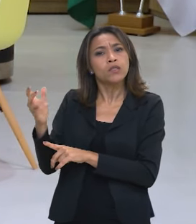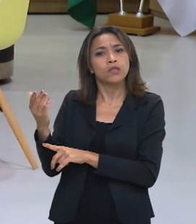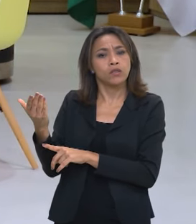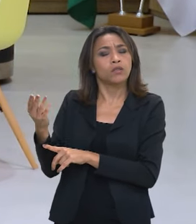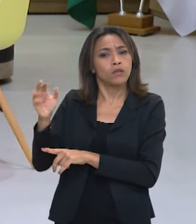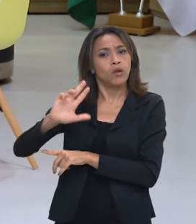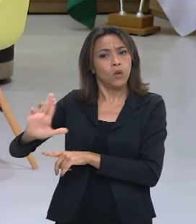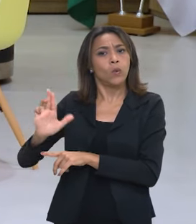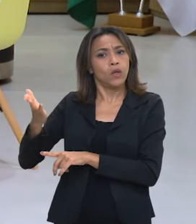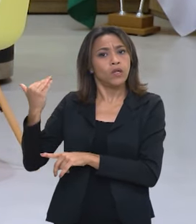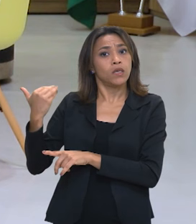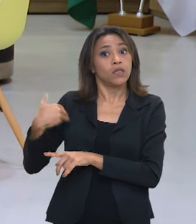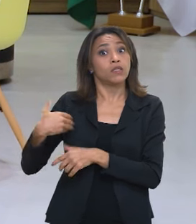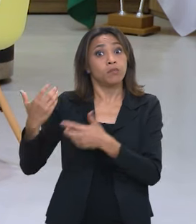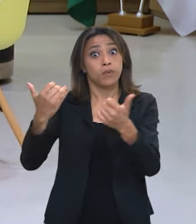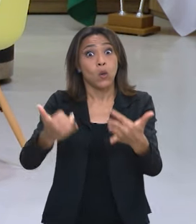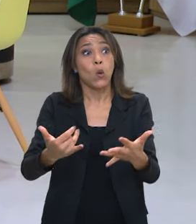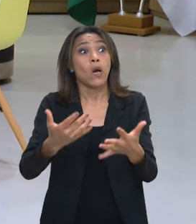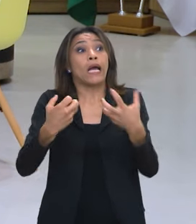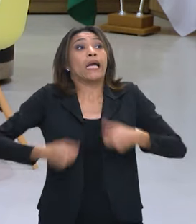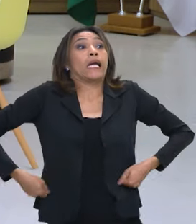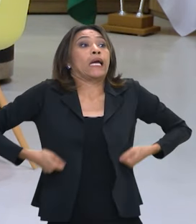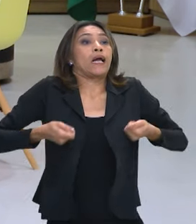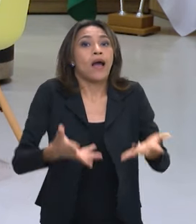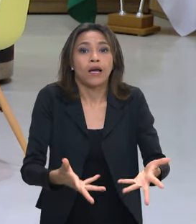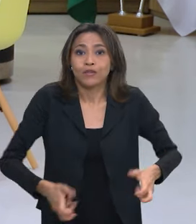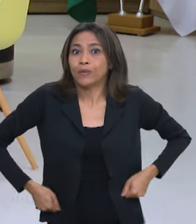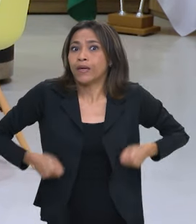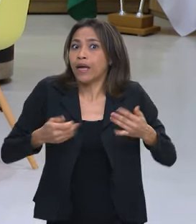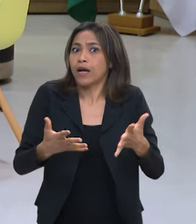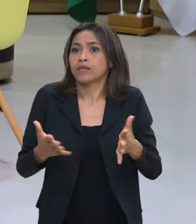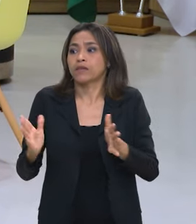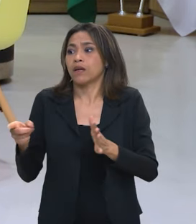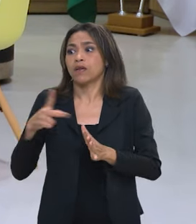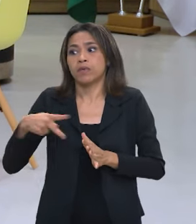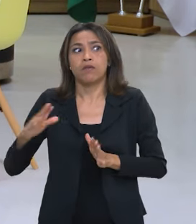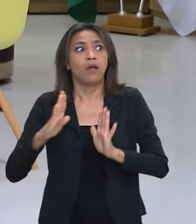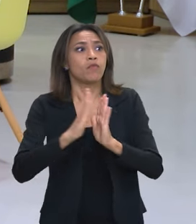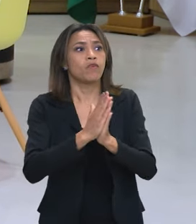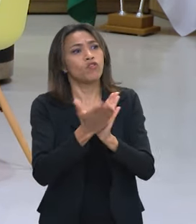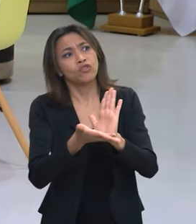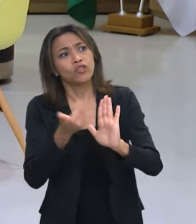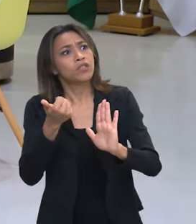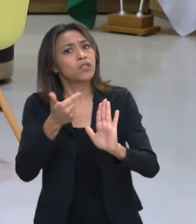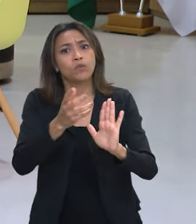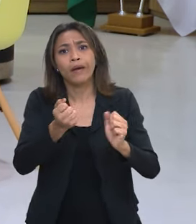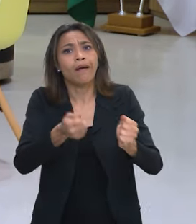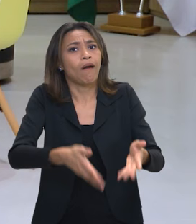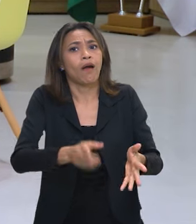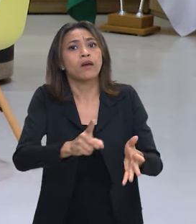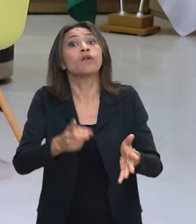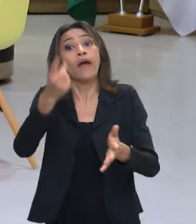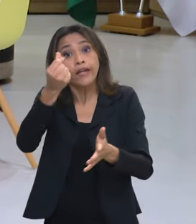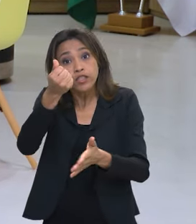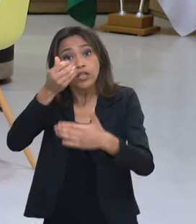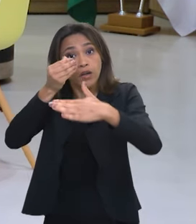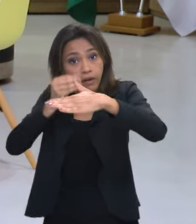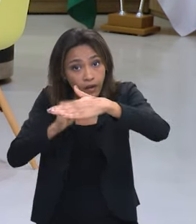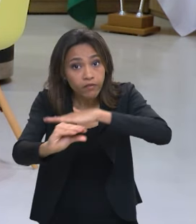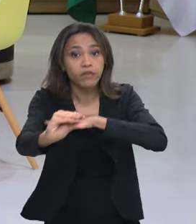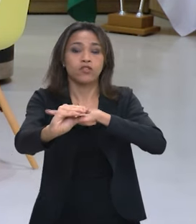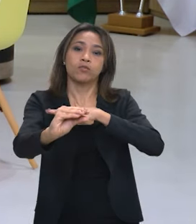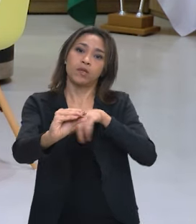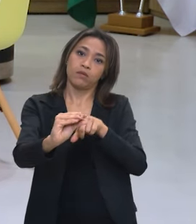nós apresentamos gastos em saúde ele falou por favor tirem essa palavra não porque tudo isso é investimento e ele está